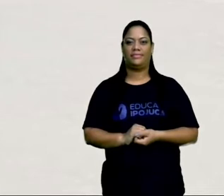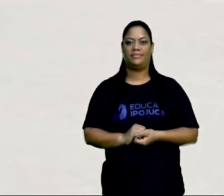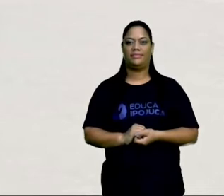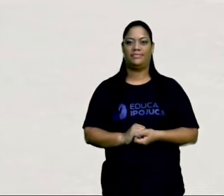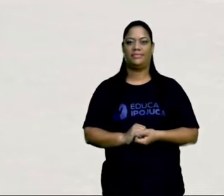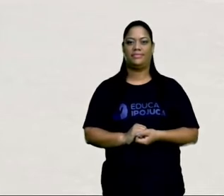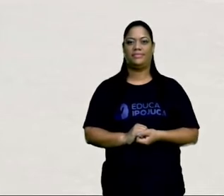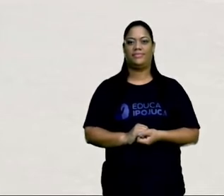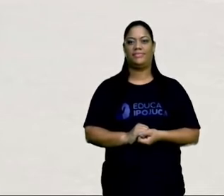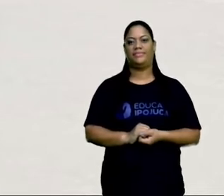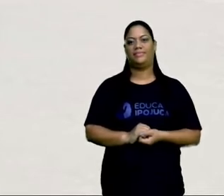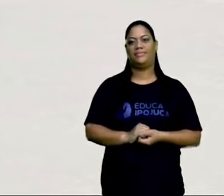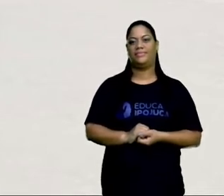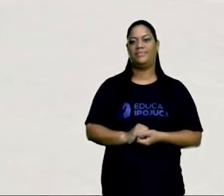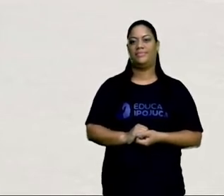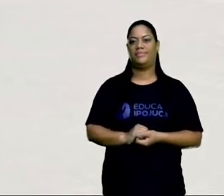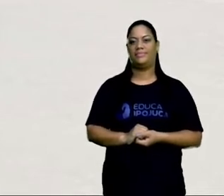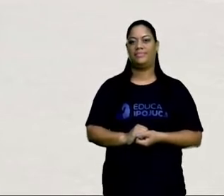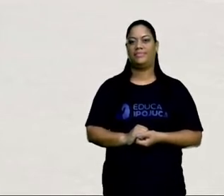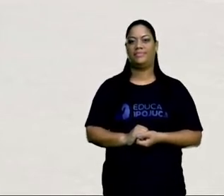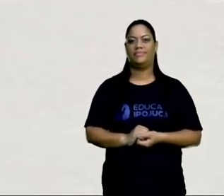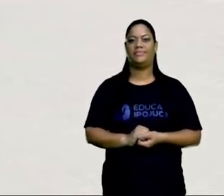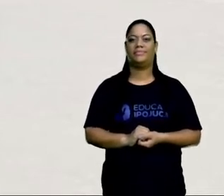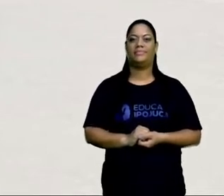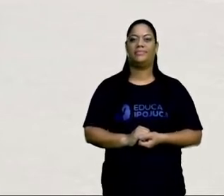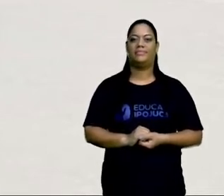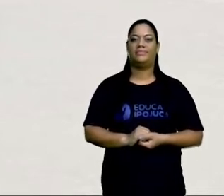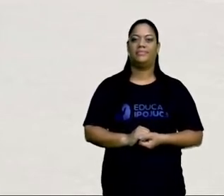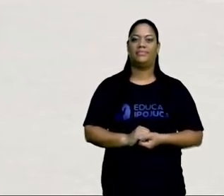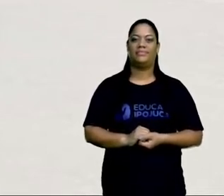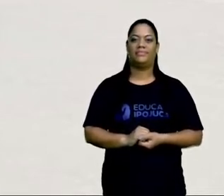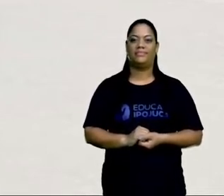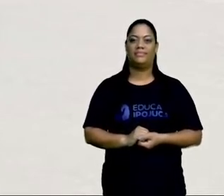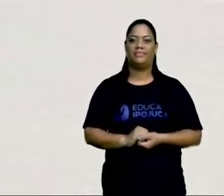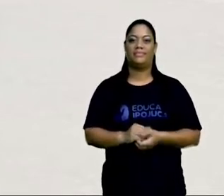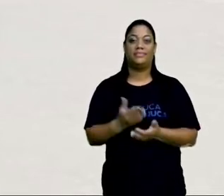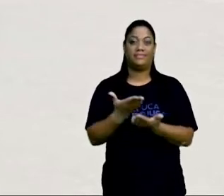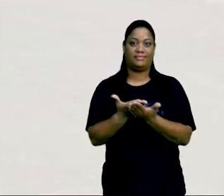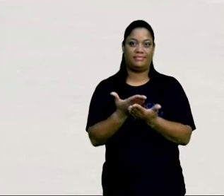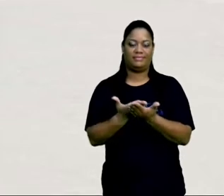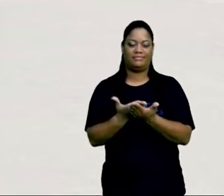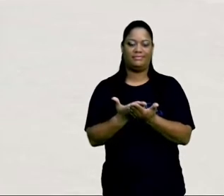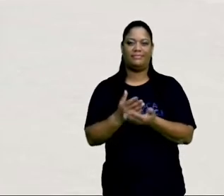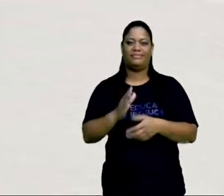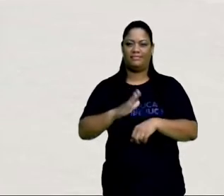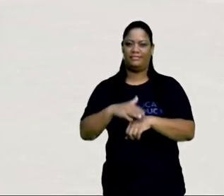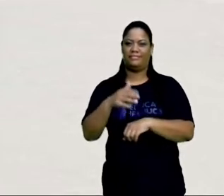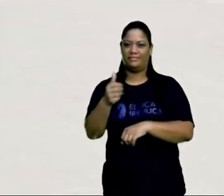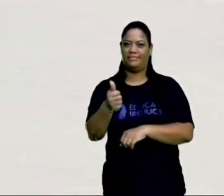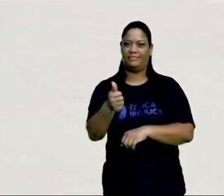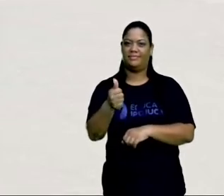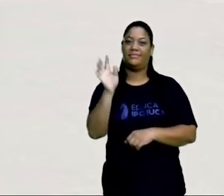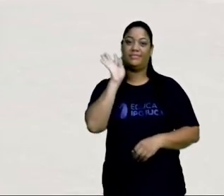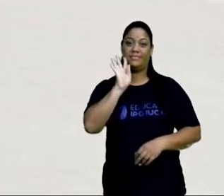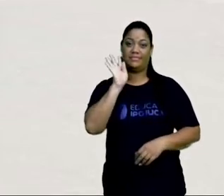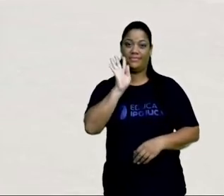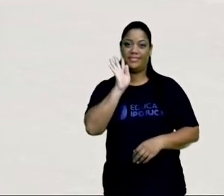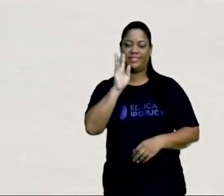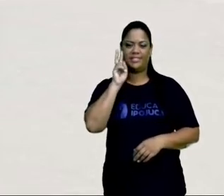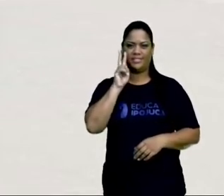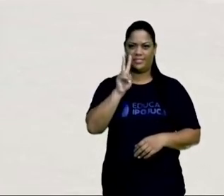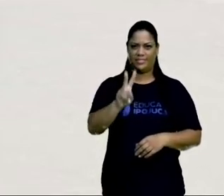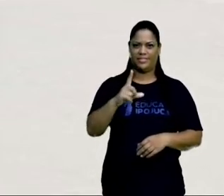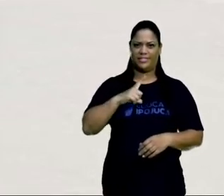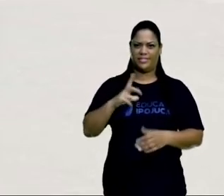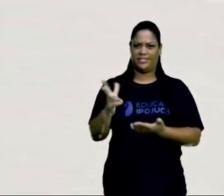ponto de plano de fundo para a gente desfrutar aqui desse momento. Perceberam que eu trouxe